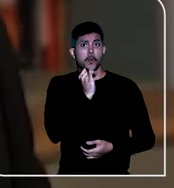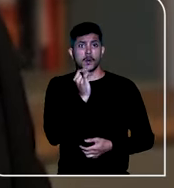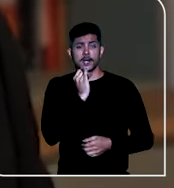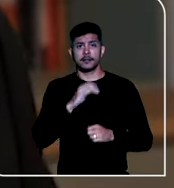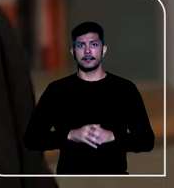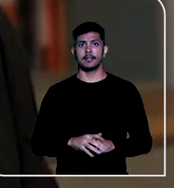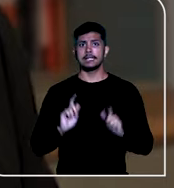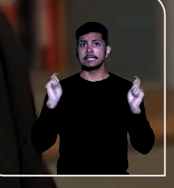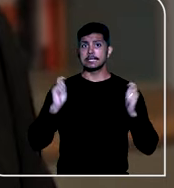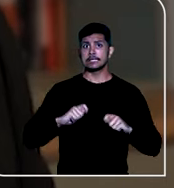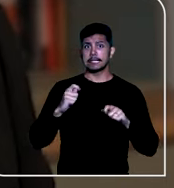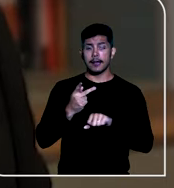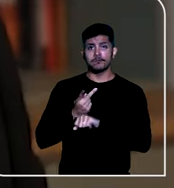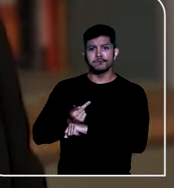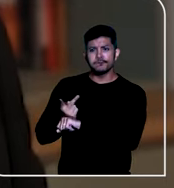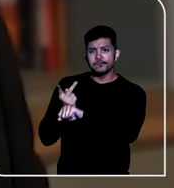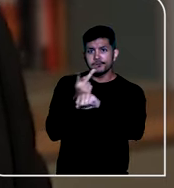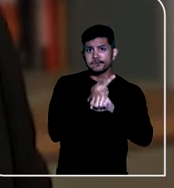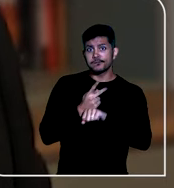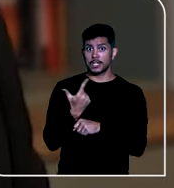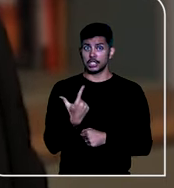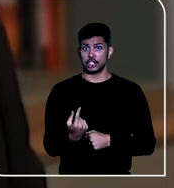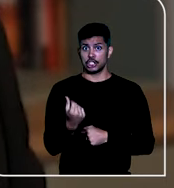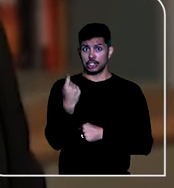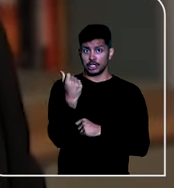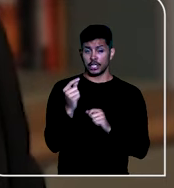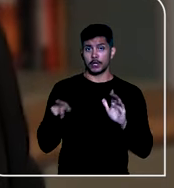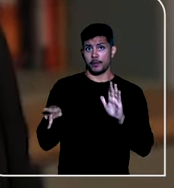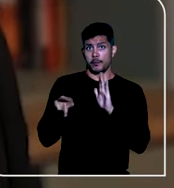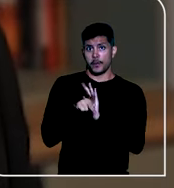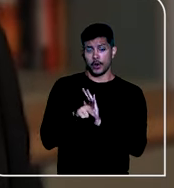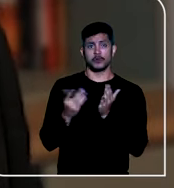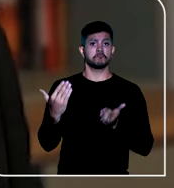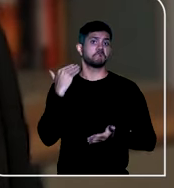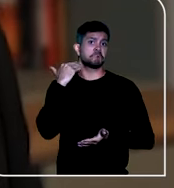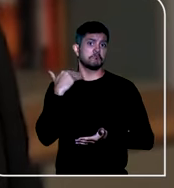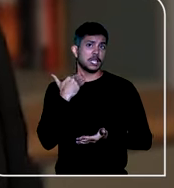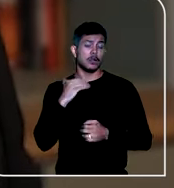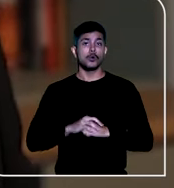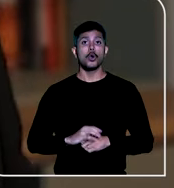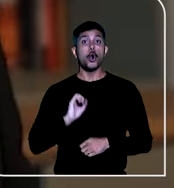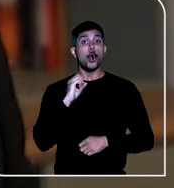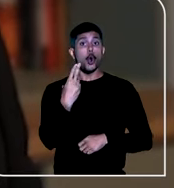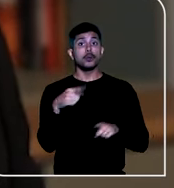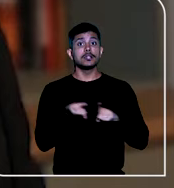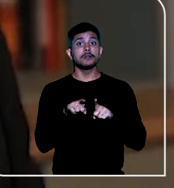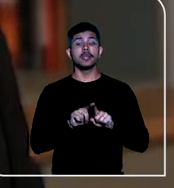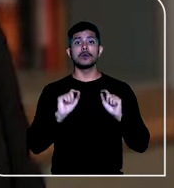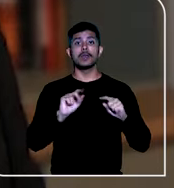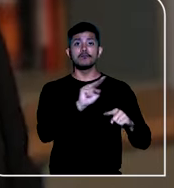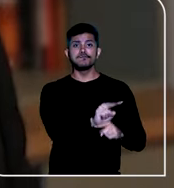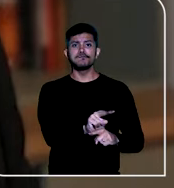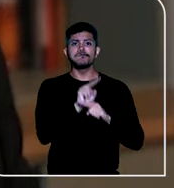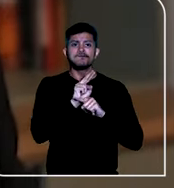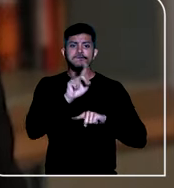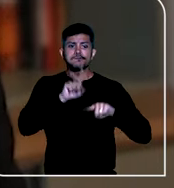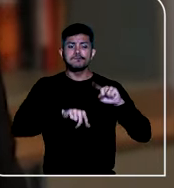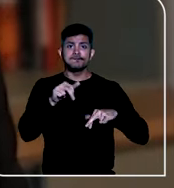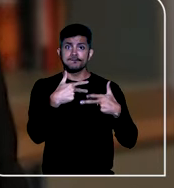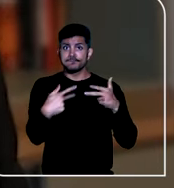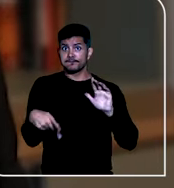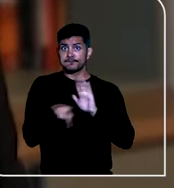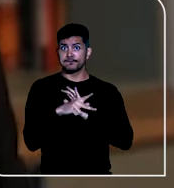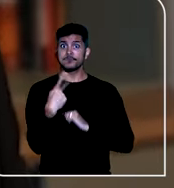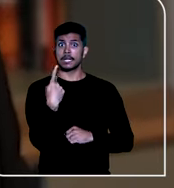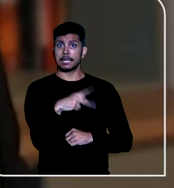por exemplo, a busca por dinheiro em contas bancárias em nome do devedor e a penhora de bens particulares